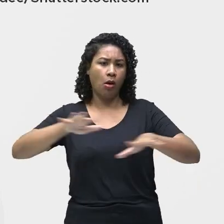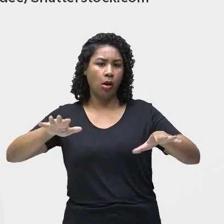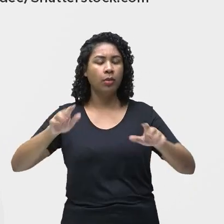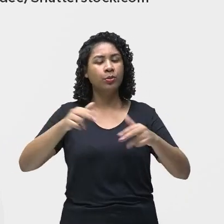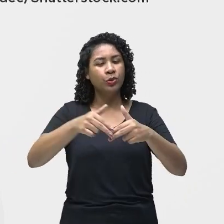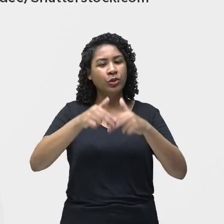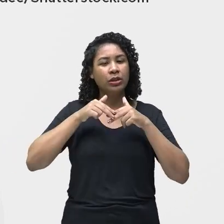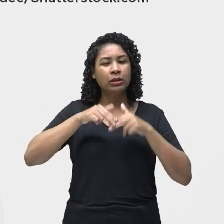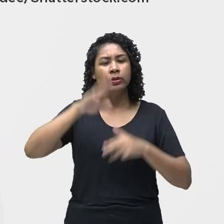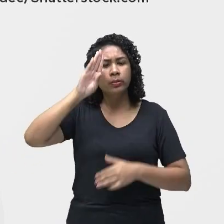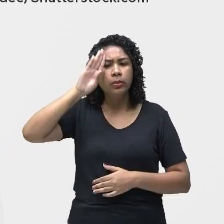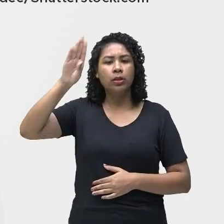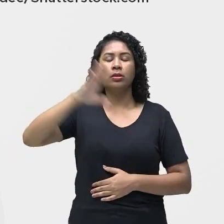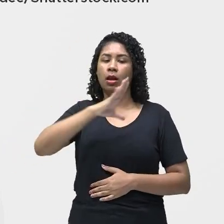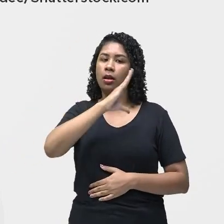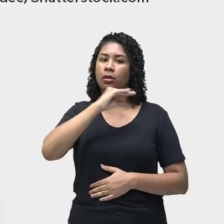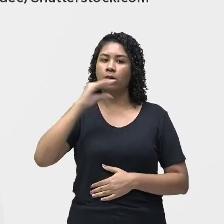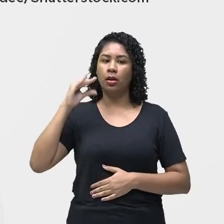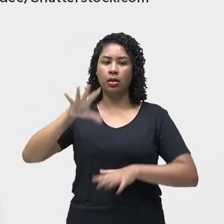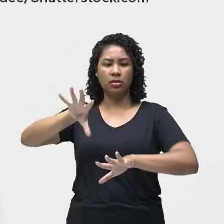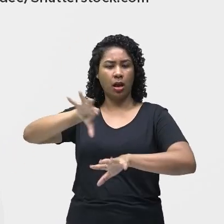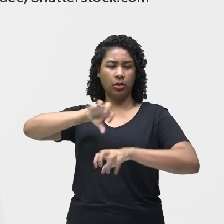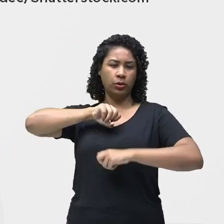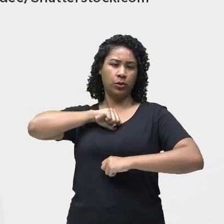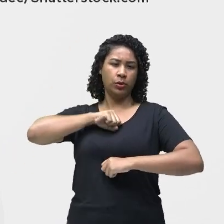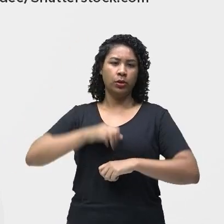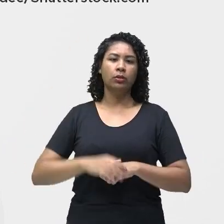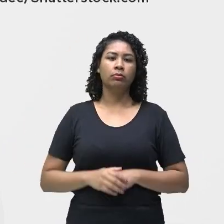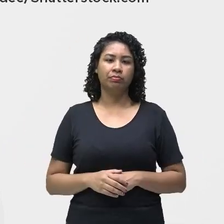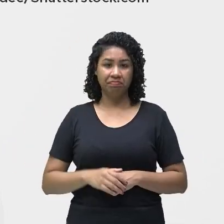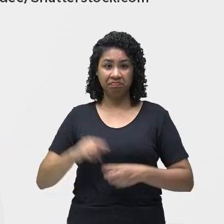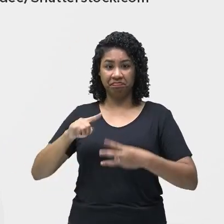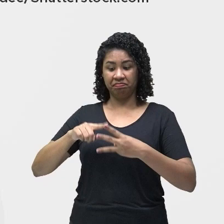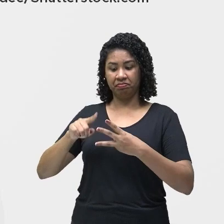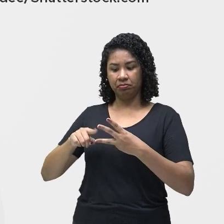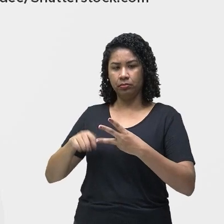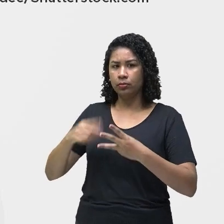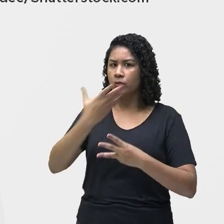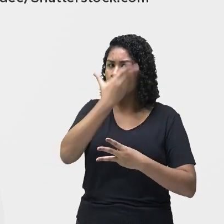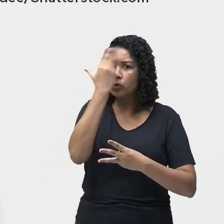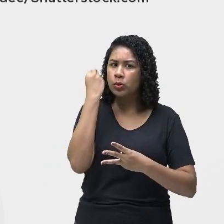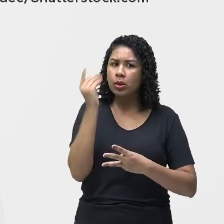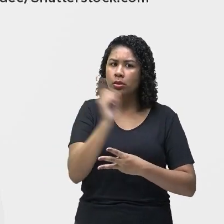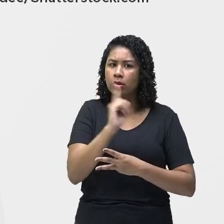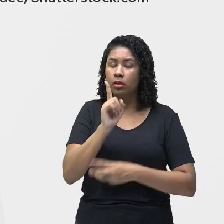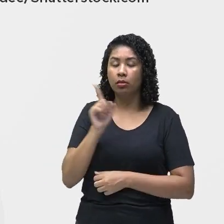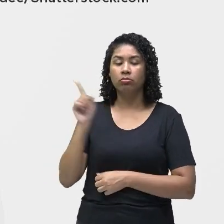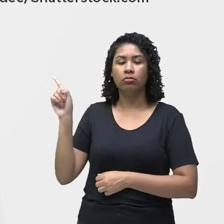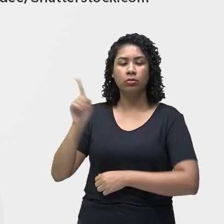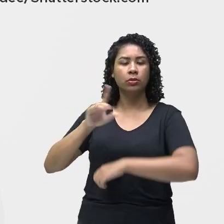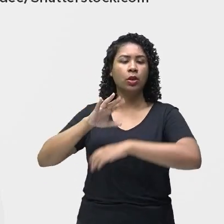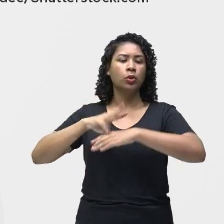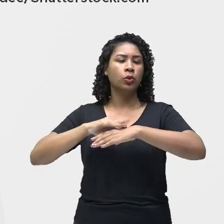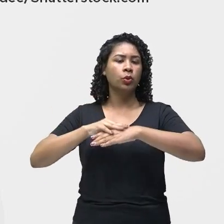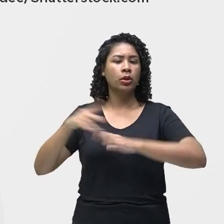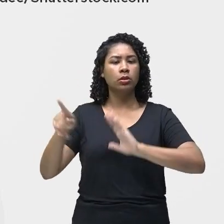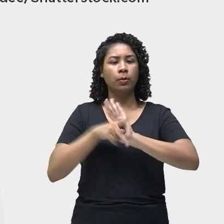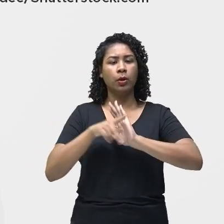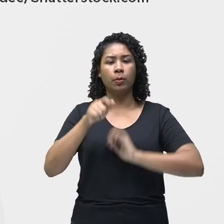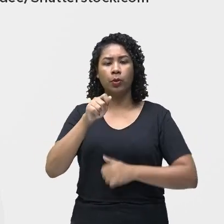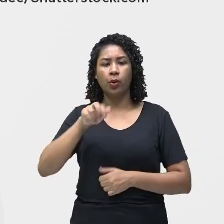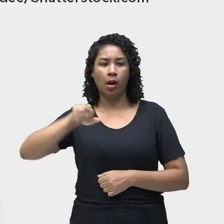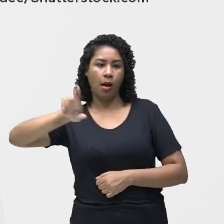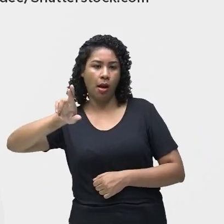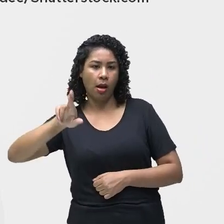crianças, tá? Sarampo, catapora e rubéola, não esqueçam, são doenças veiculadas pelo ar. Então, se a pessoa está